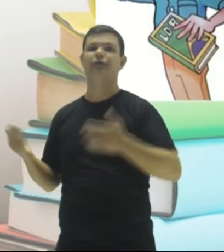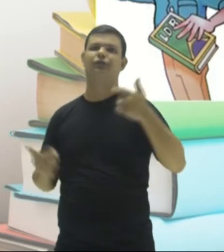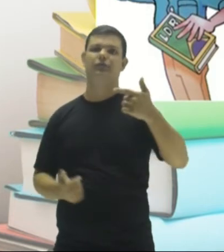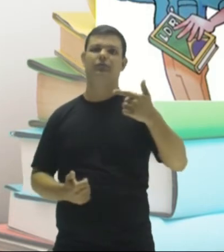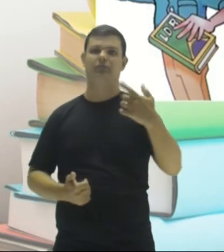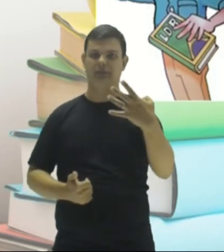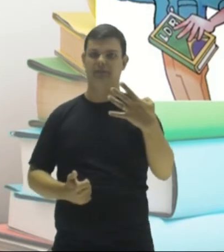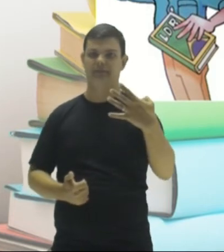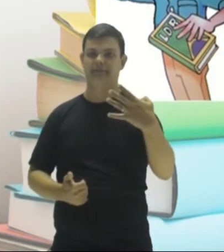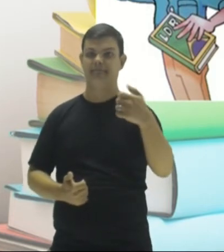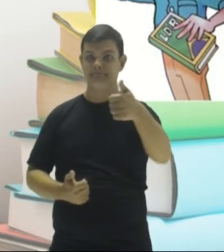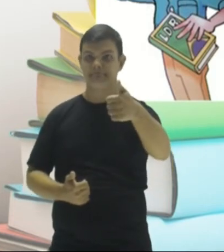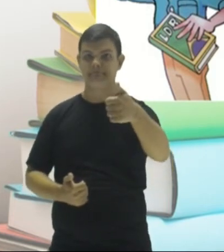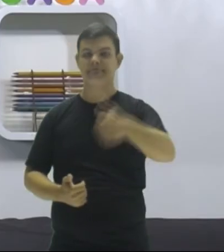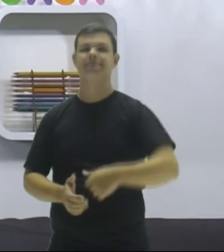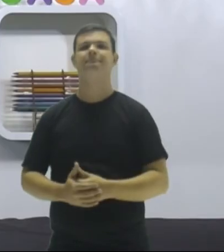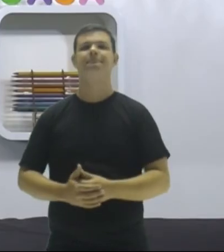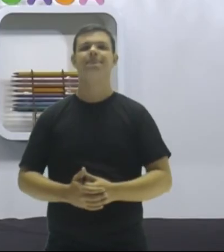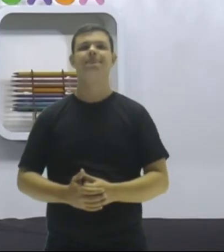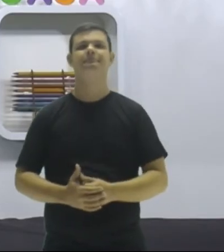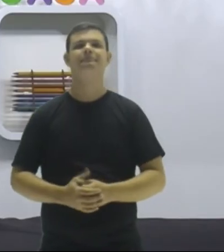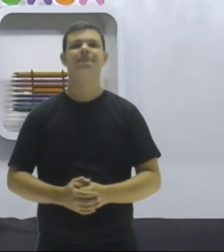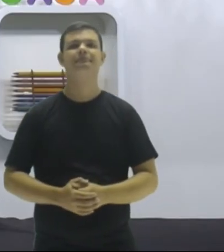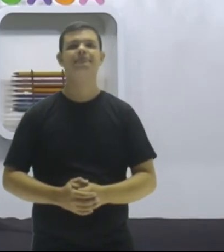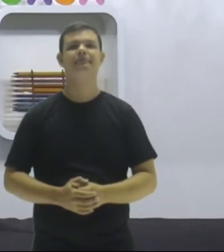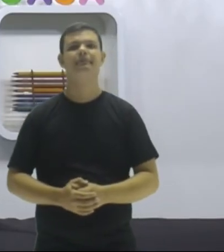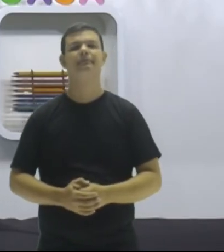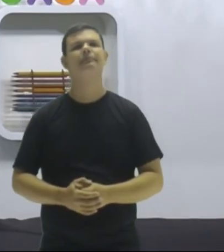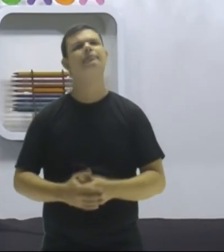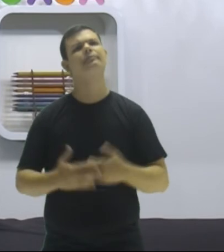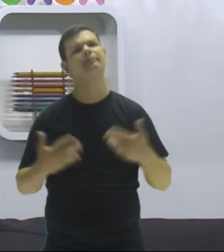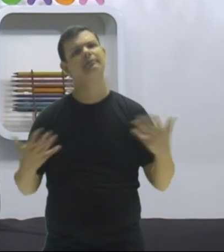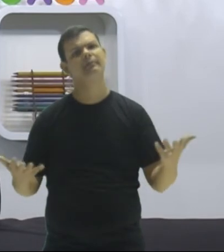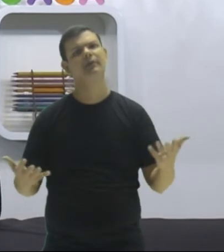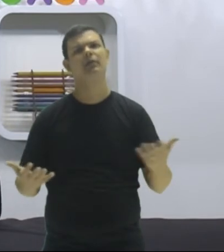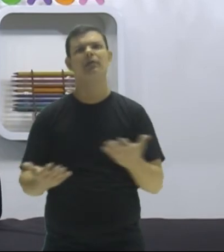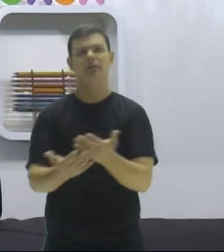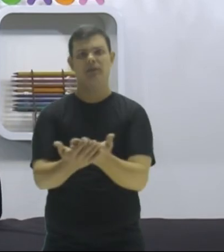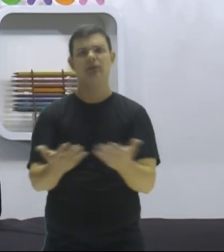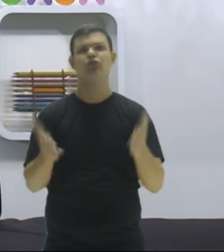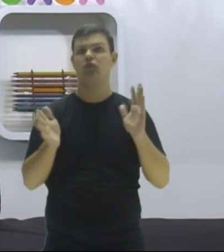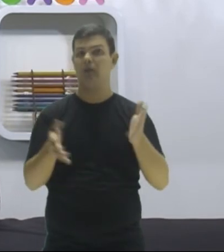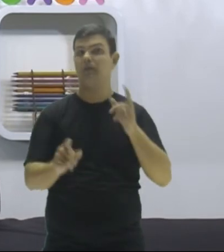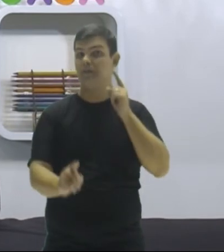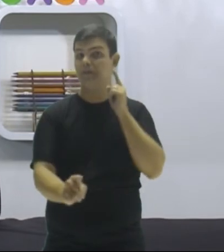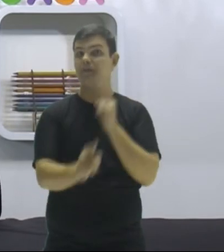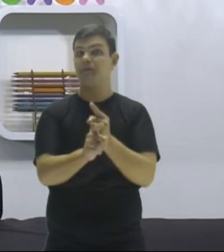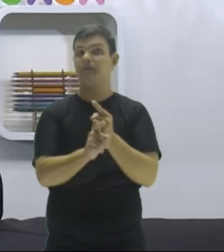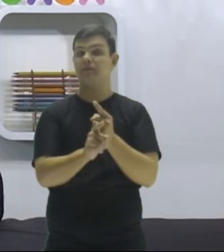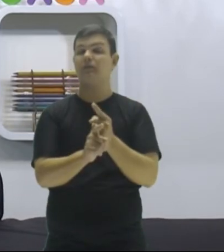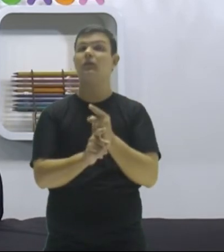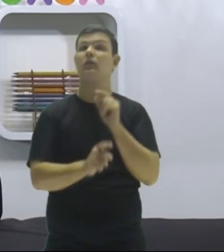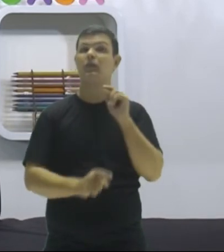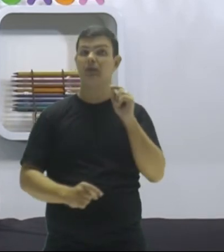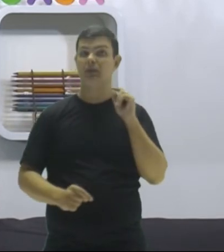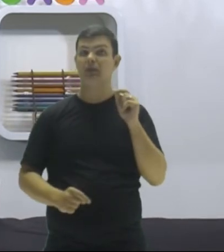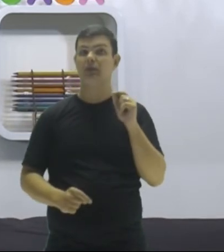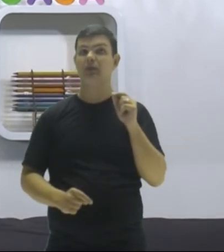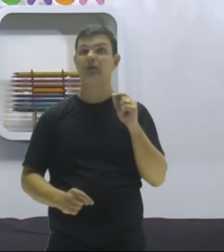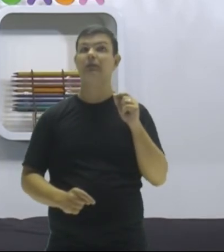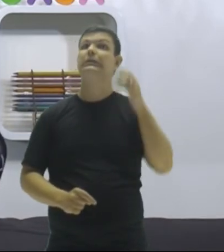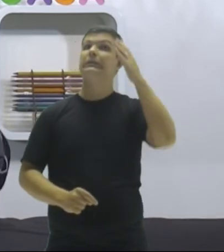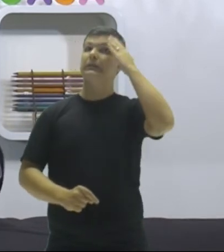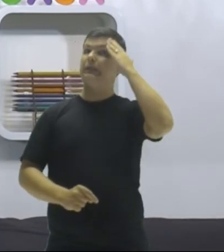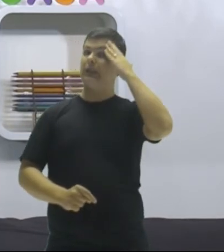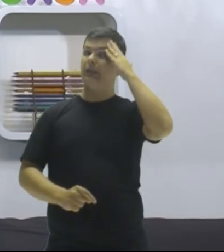e quatro. Tudo bem, galera? Vem para cá. Então, pessoal, vocês já acharam, vocês já identificaram, vocês já